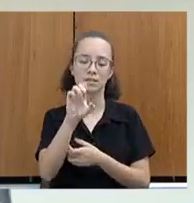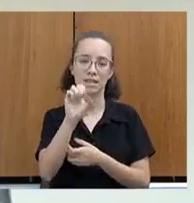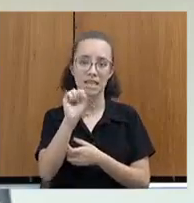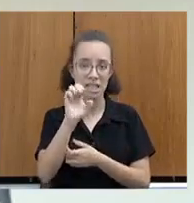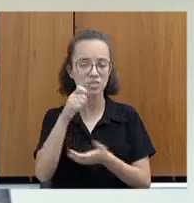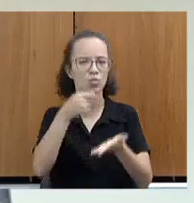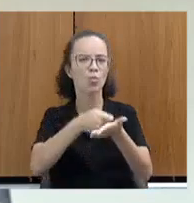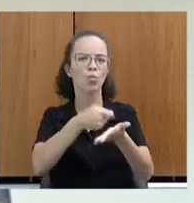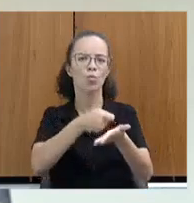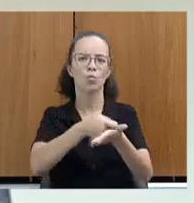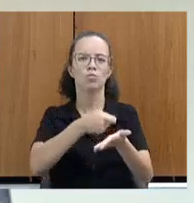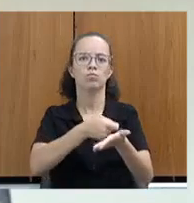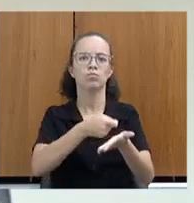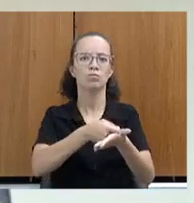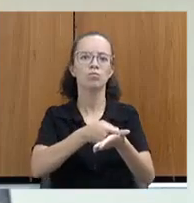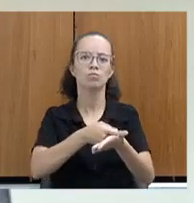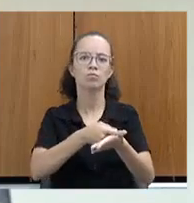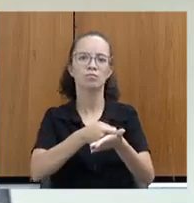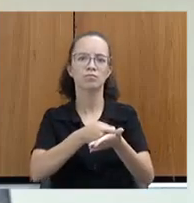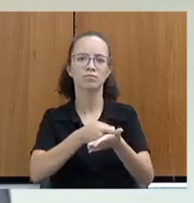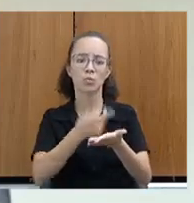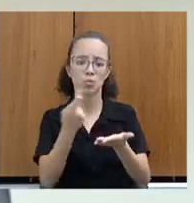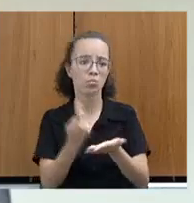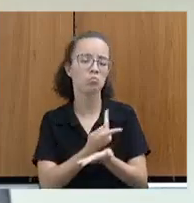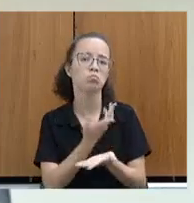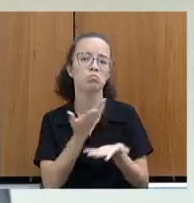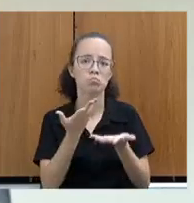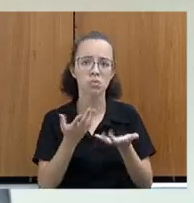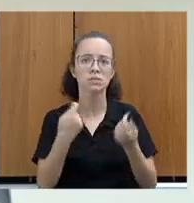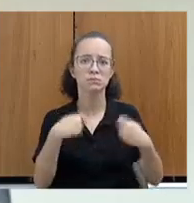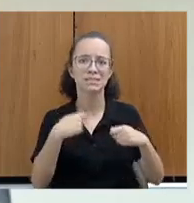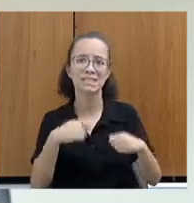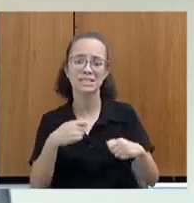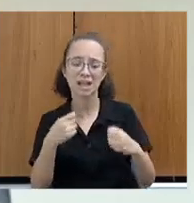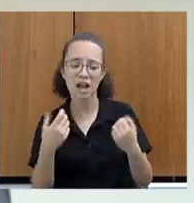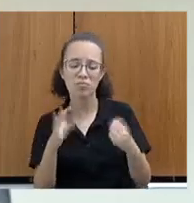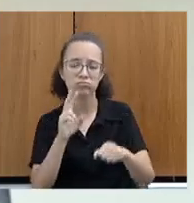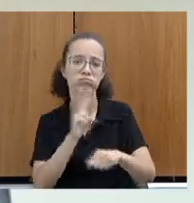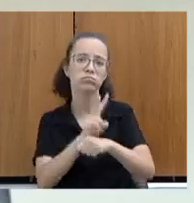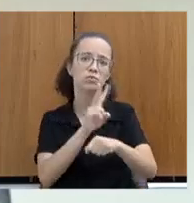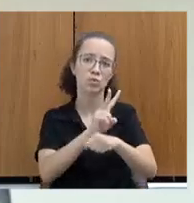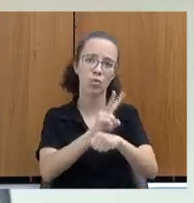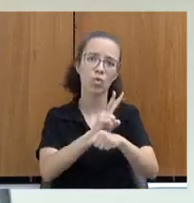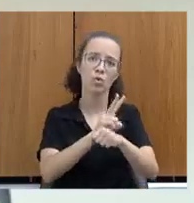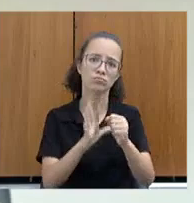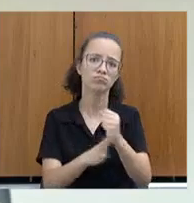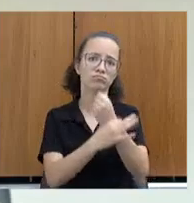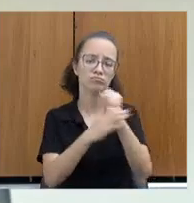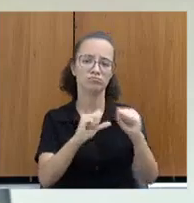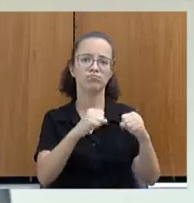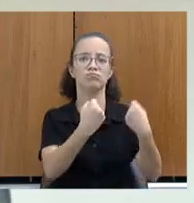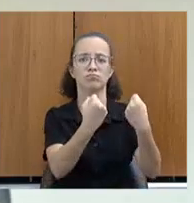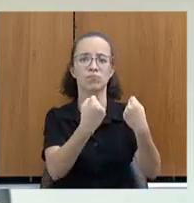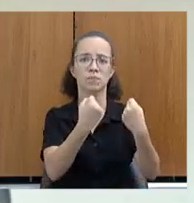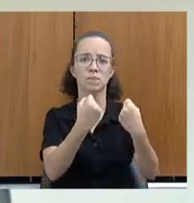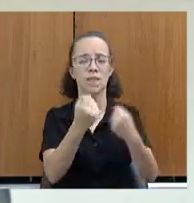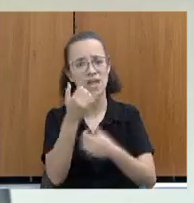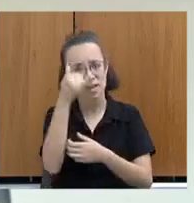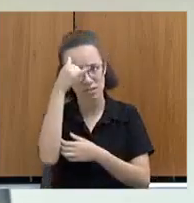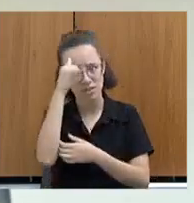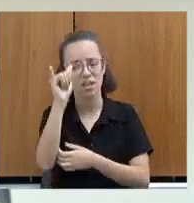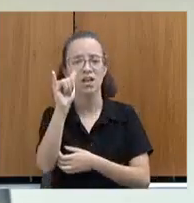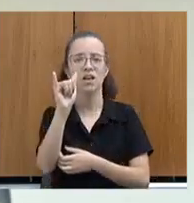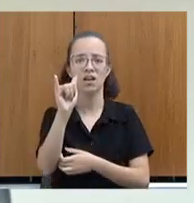efetivamente, essa situação, né? Que seja garantida a escolta de Dom Vicente para que não aconteça